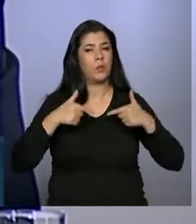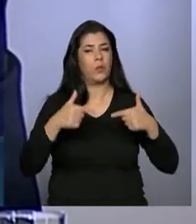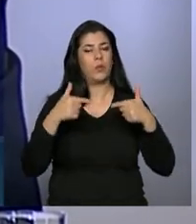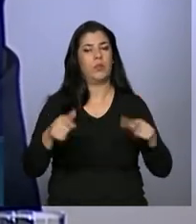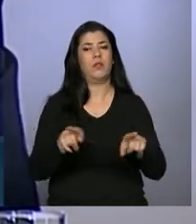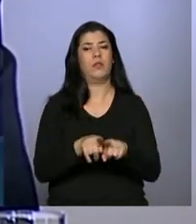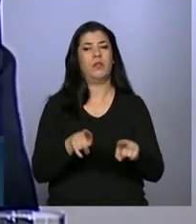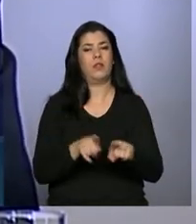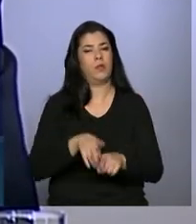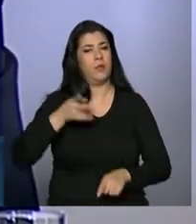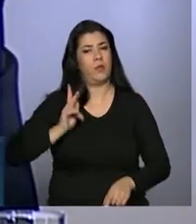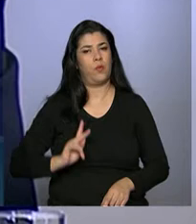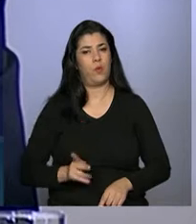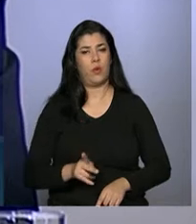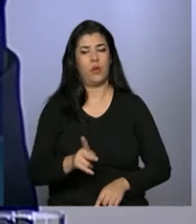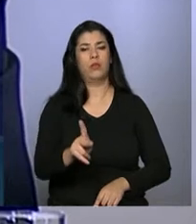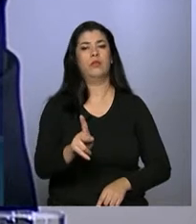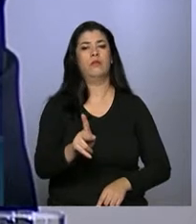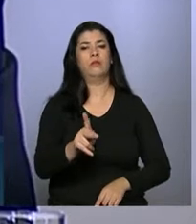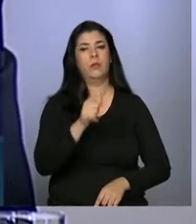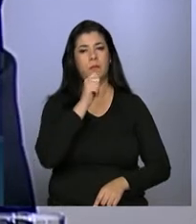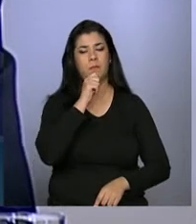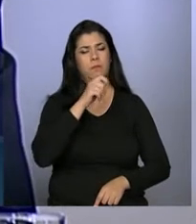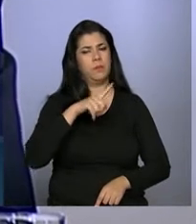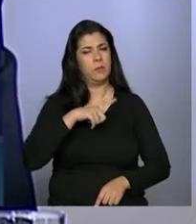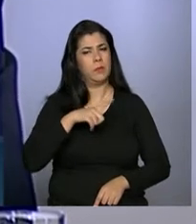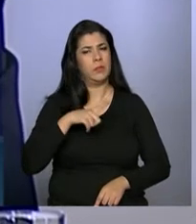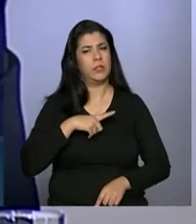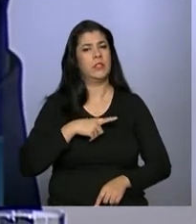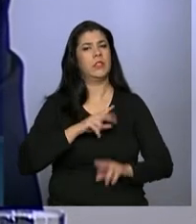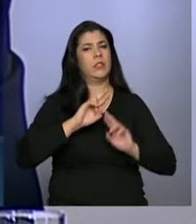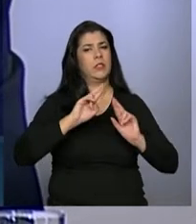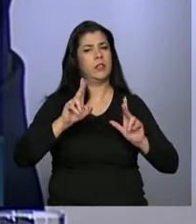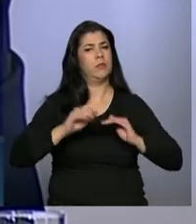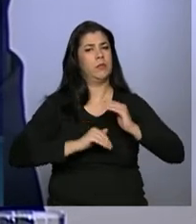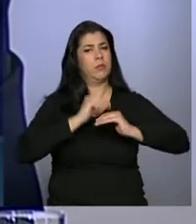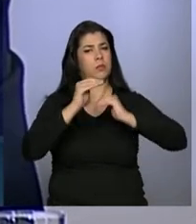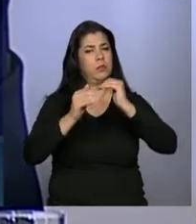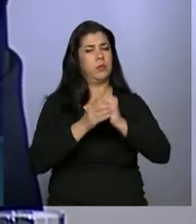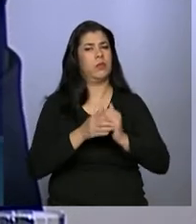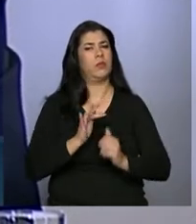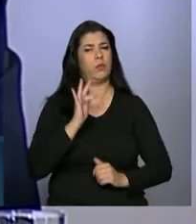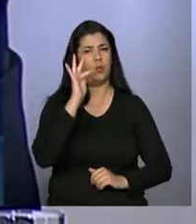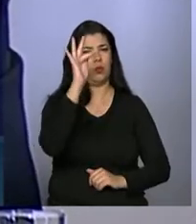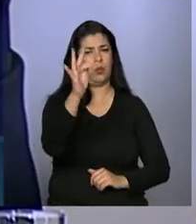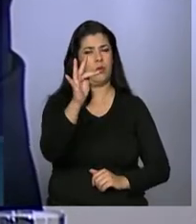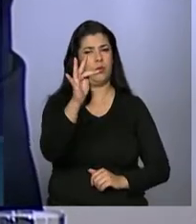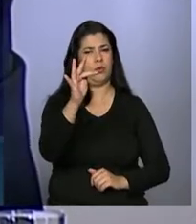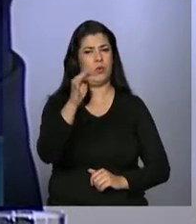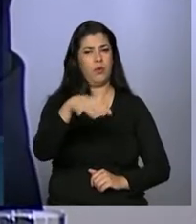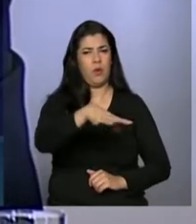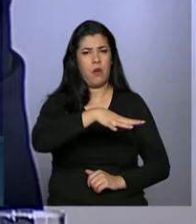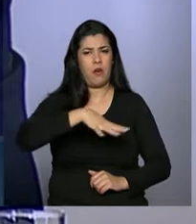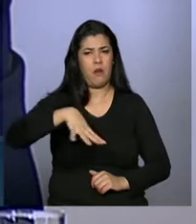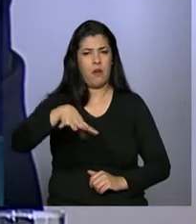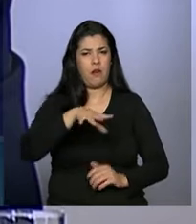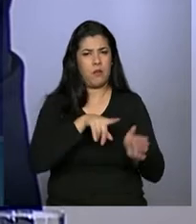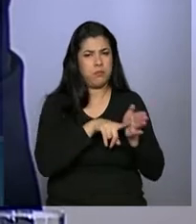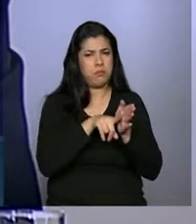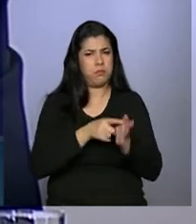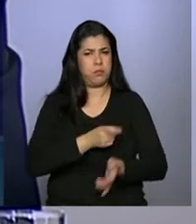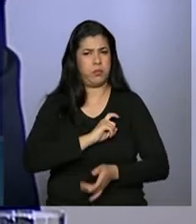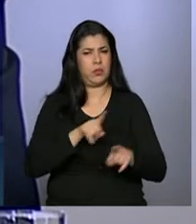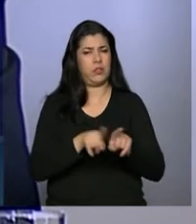que continua e ainda tem muitos capítulos pela frente, não só no campo da ação fiscal,